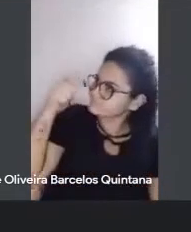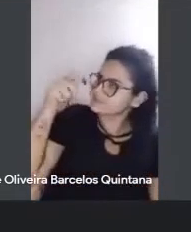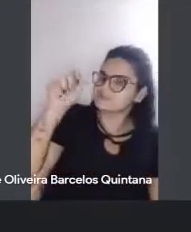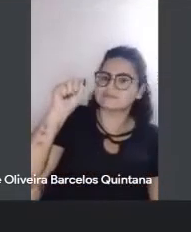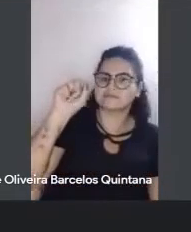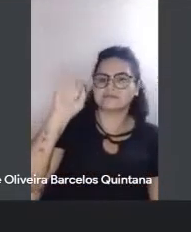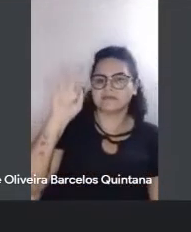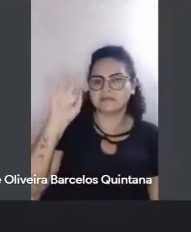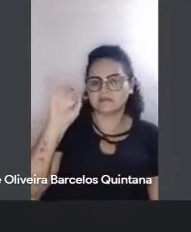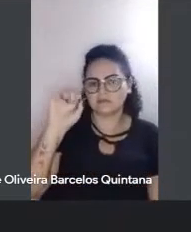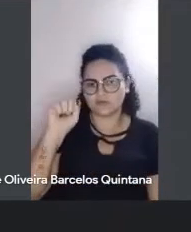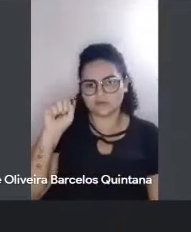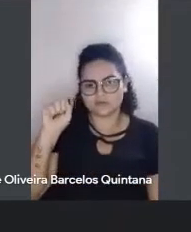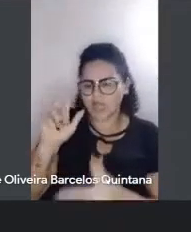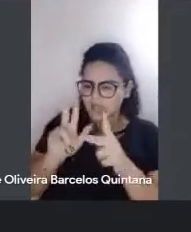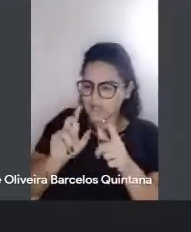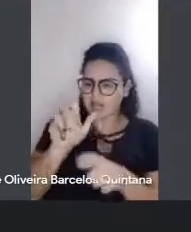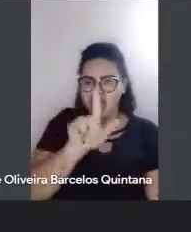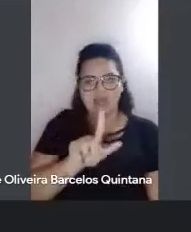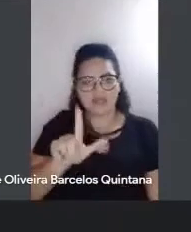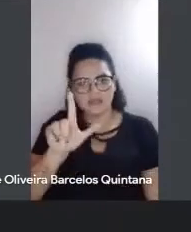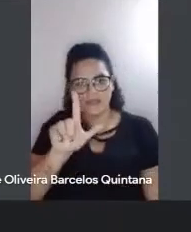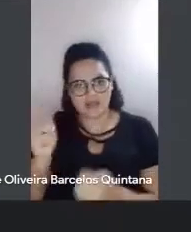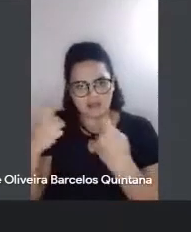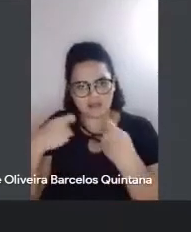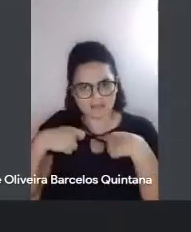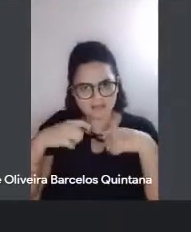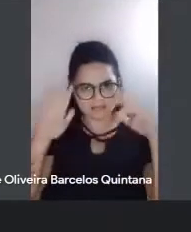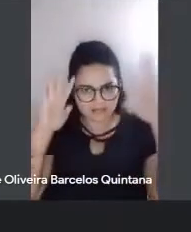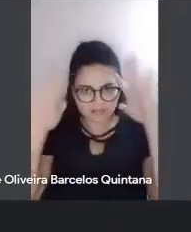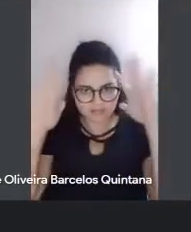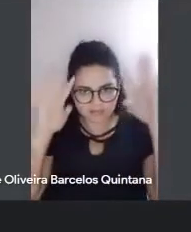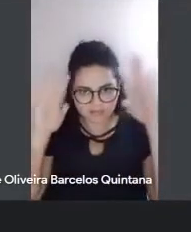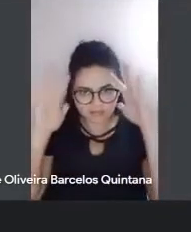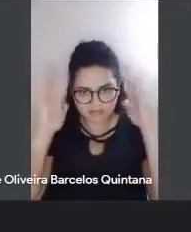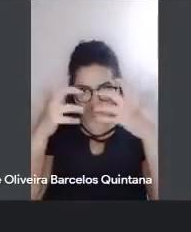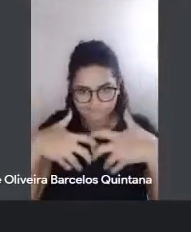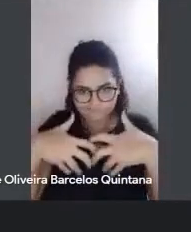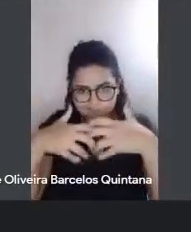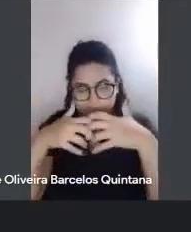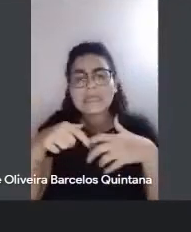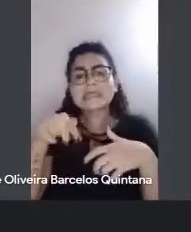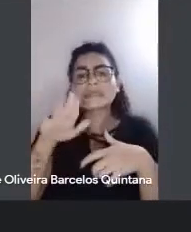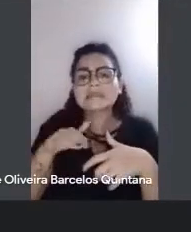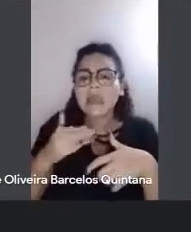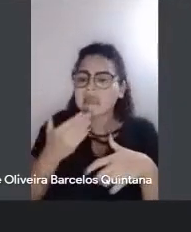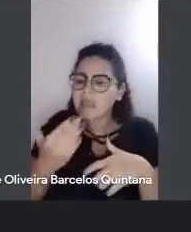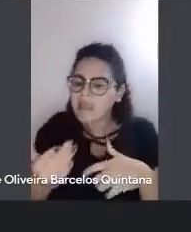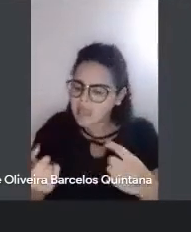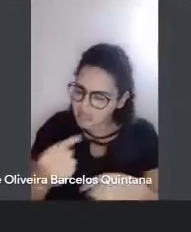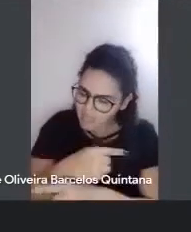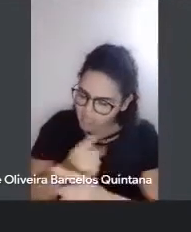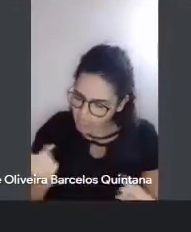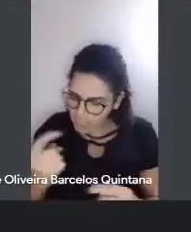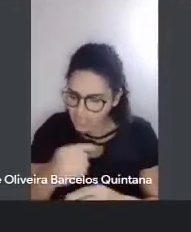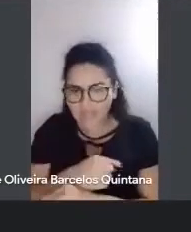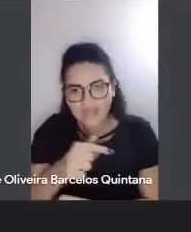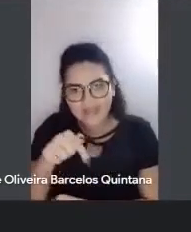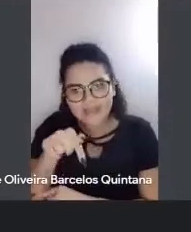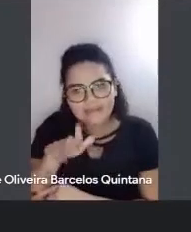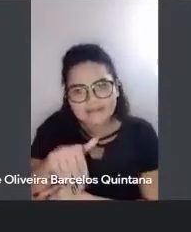através da literatura e levando a reflexão? Quem conduz quem nessa inspiração? Essa é a minha pergunta, muito obrigada.